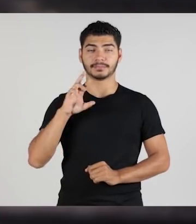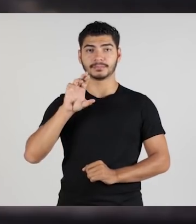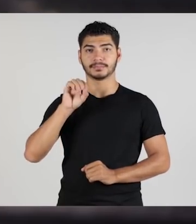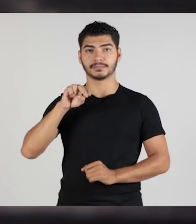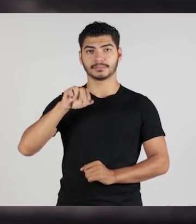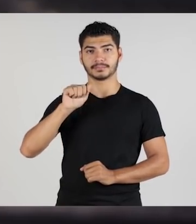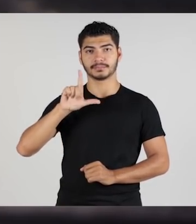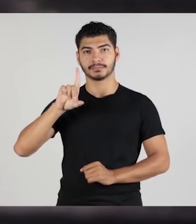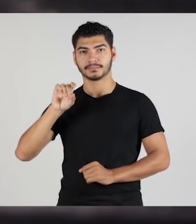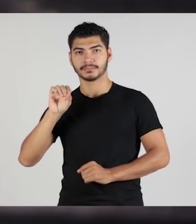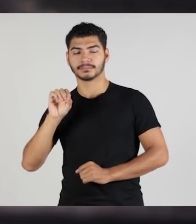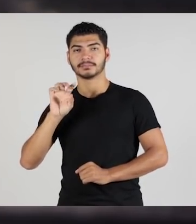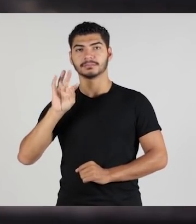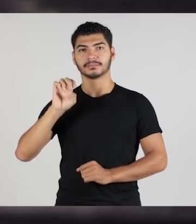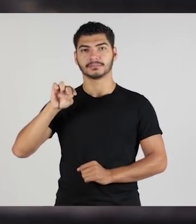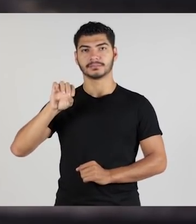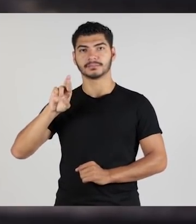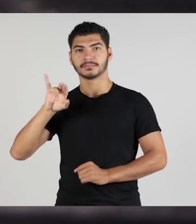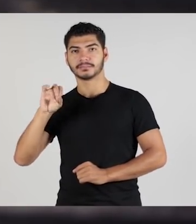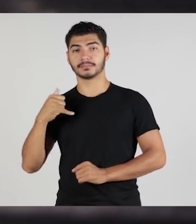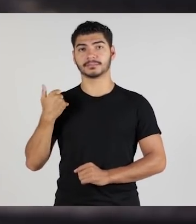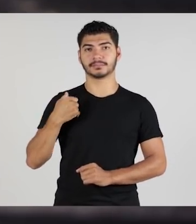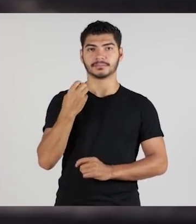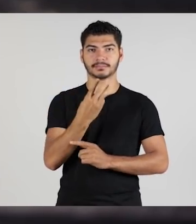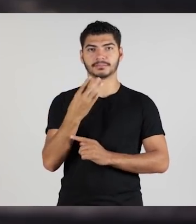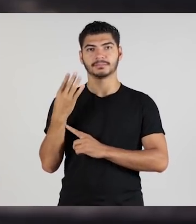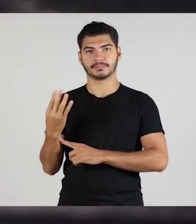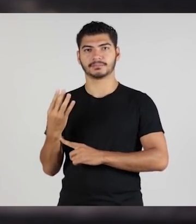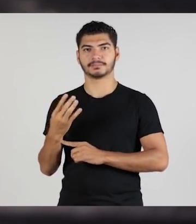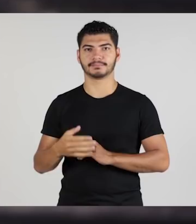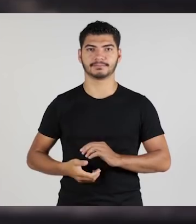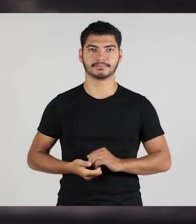Eu sou o Ronaldo Tenório, tenho 34 anos, sou estudador da RENTOL.